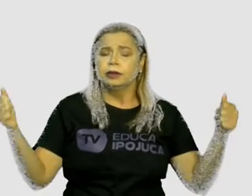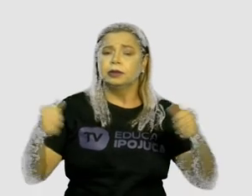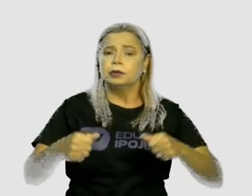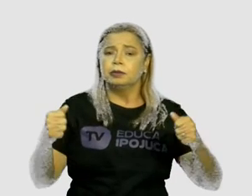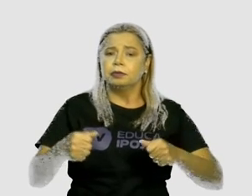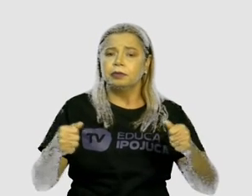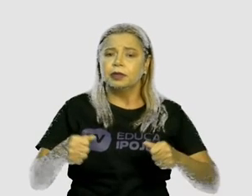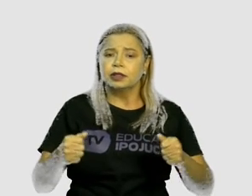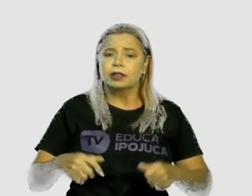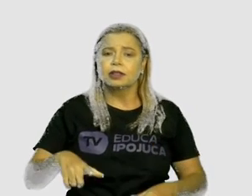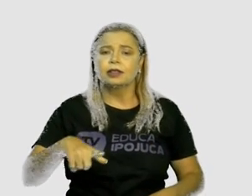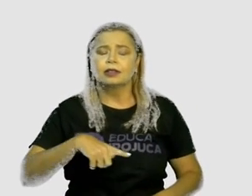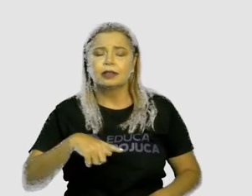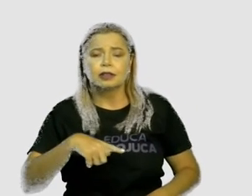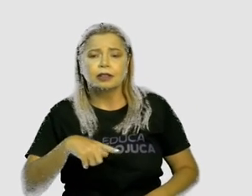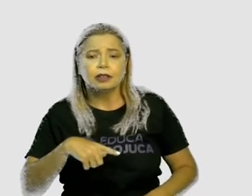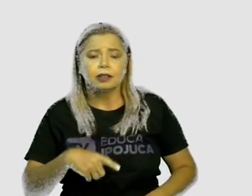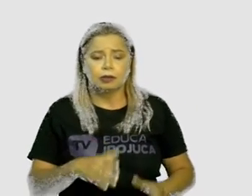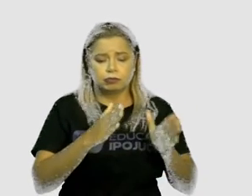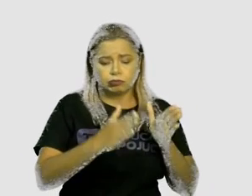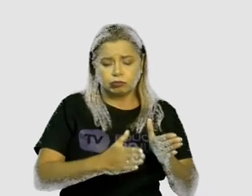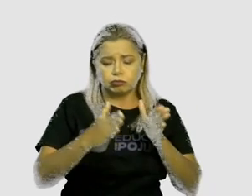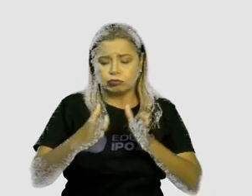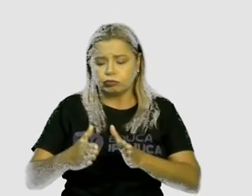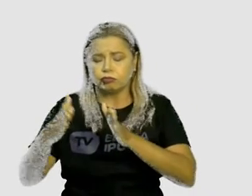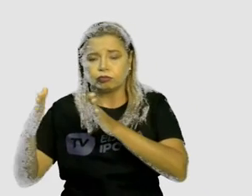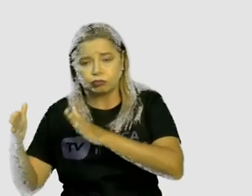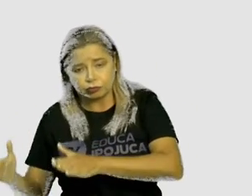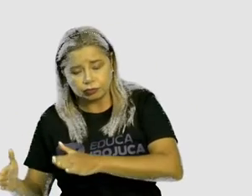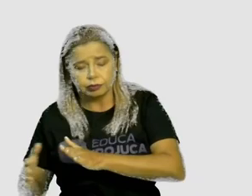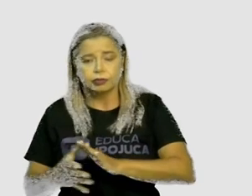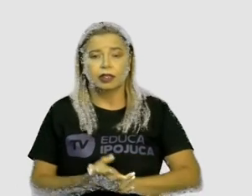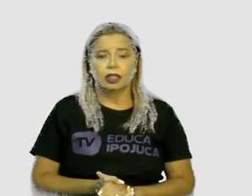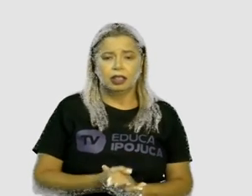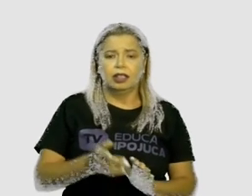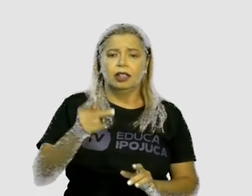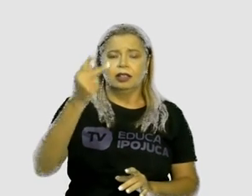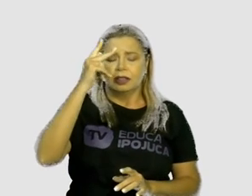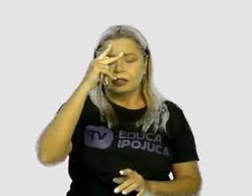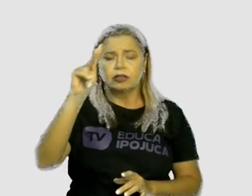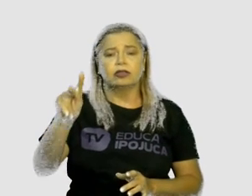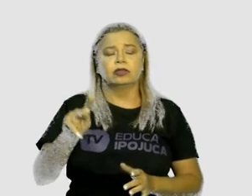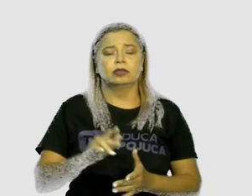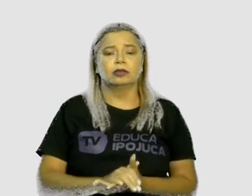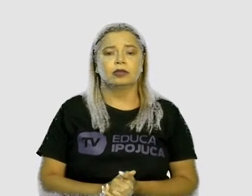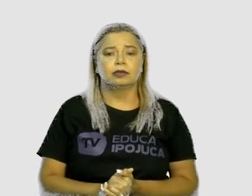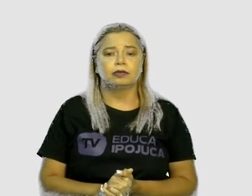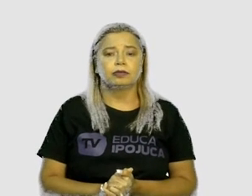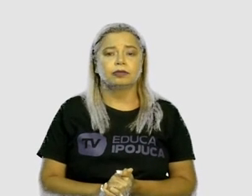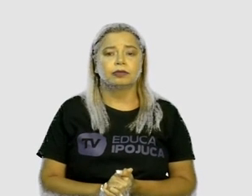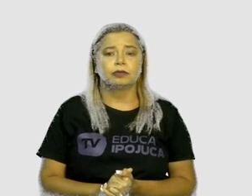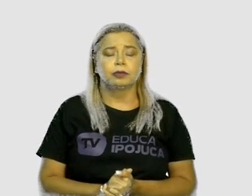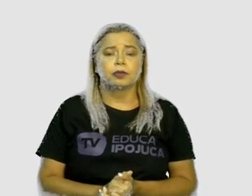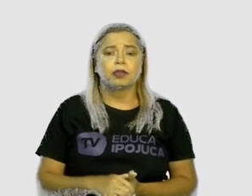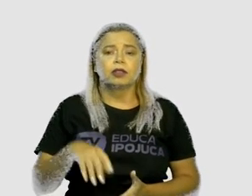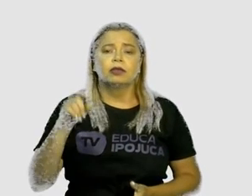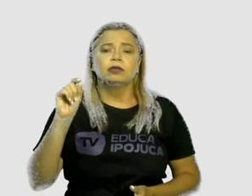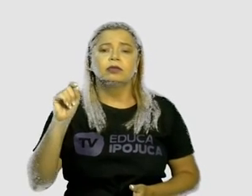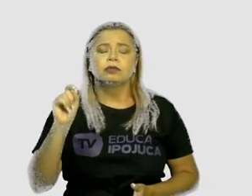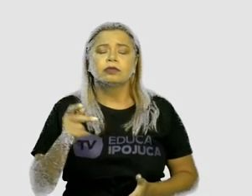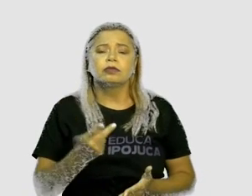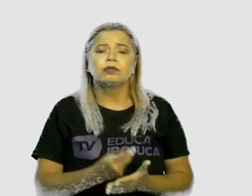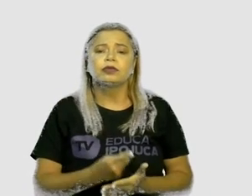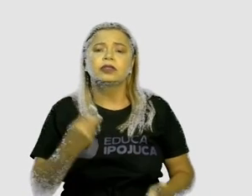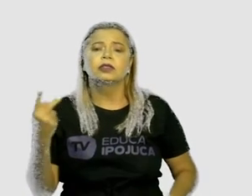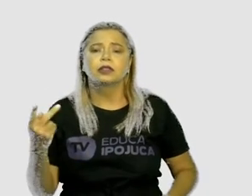entre os fatos. Onde aí, vocês podem perceber o início, o meio e fim da história, né? O que aconteceu na